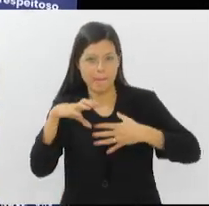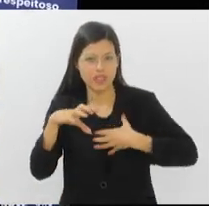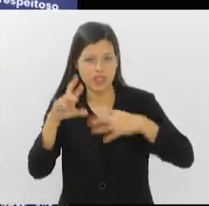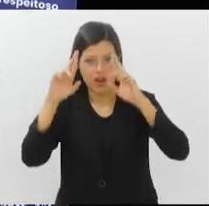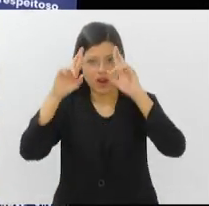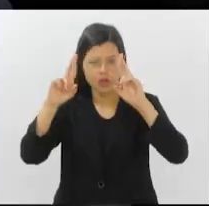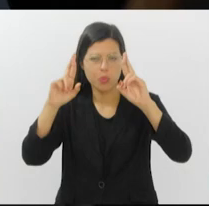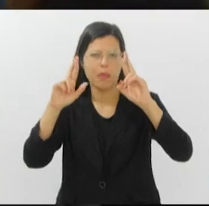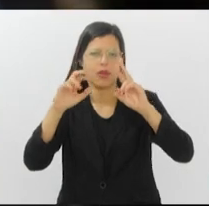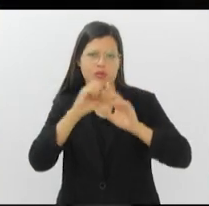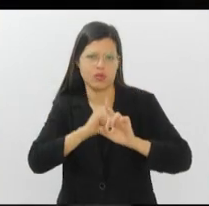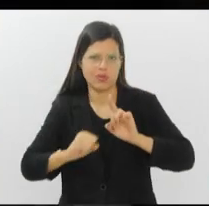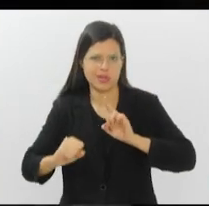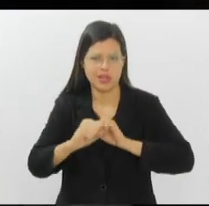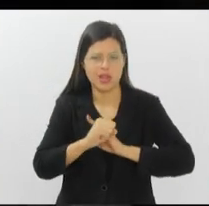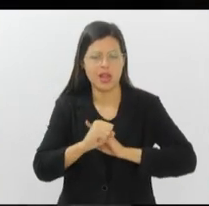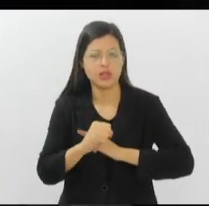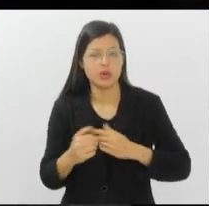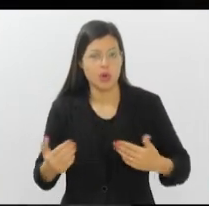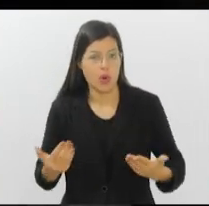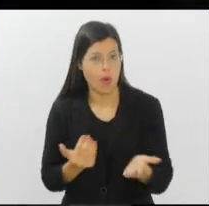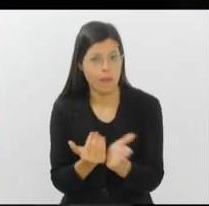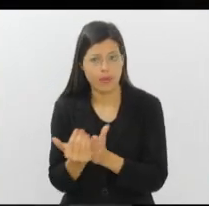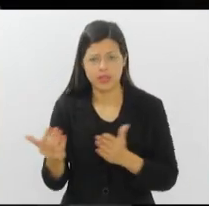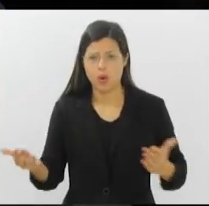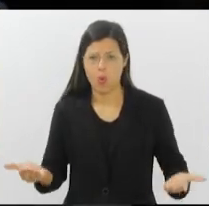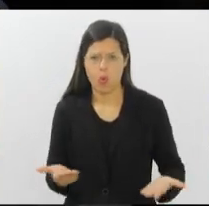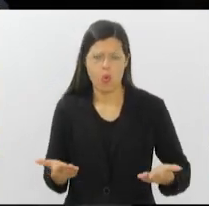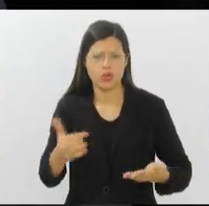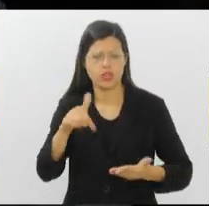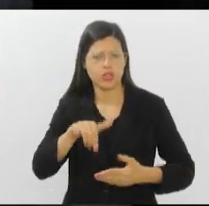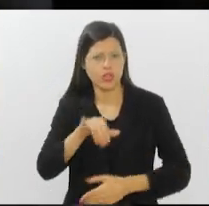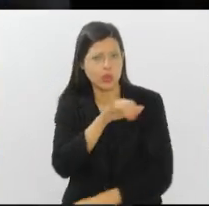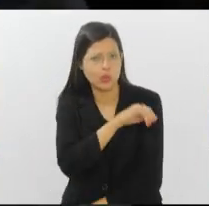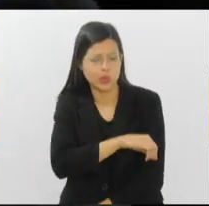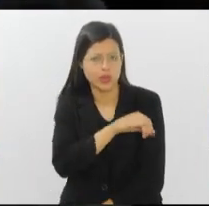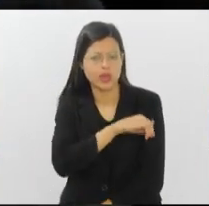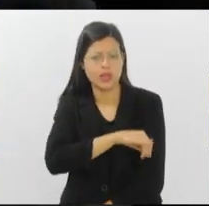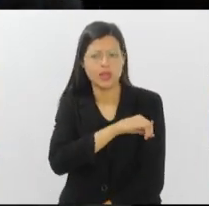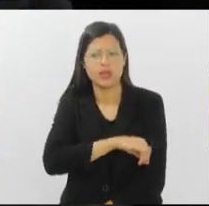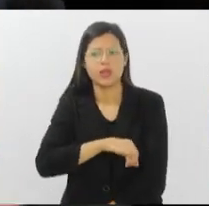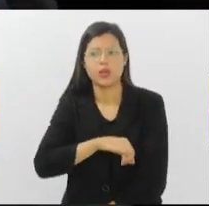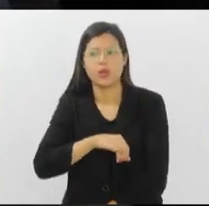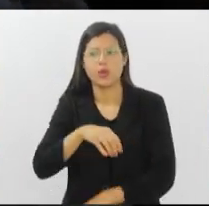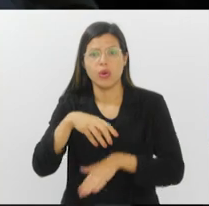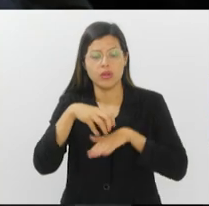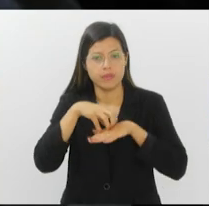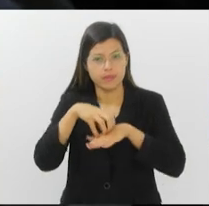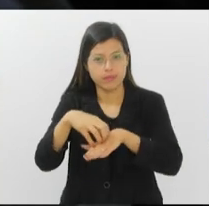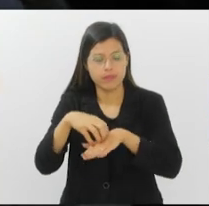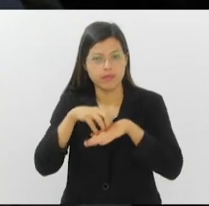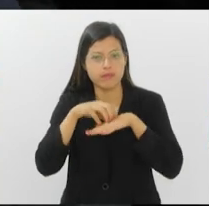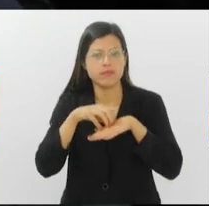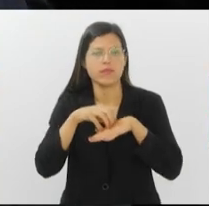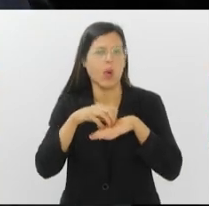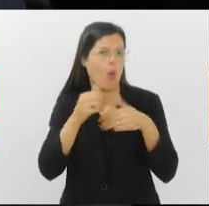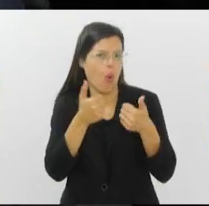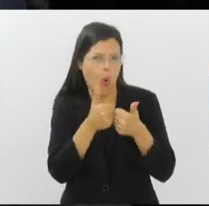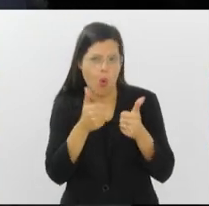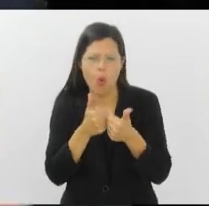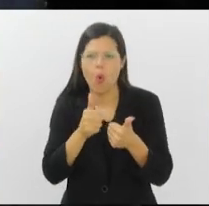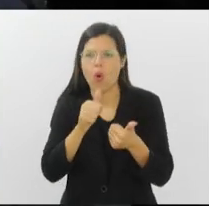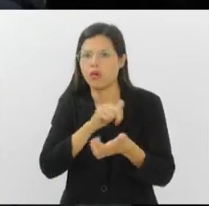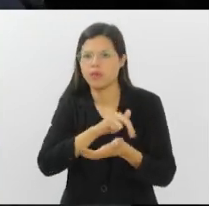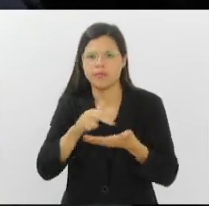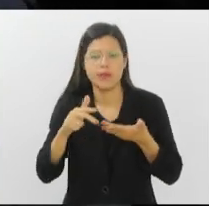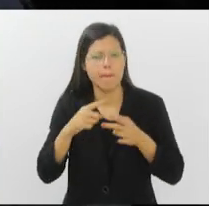sociedade. Começa hoje aqui na capital, vai ser para os transportes coletivos intermunicipais, mas nós vamos levar para